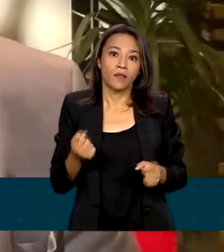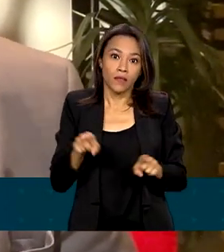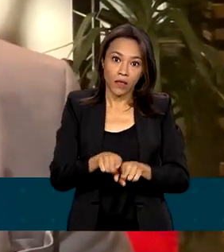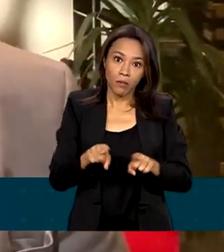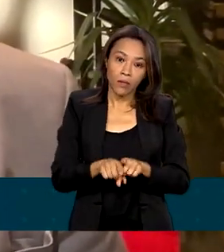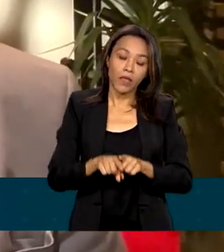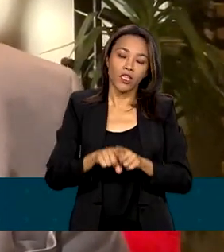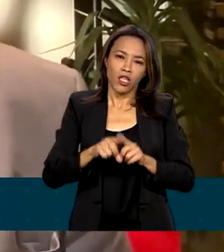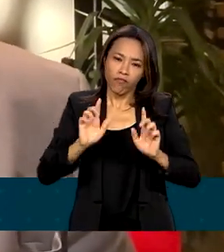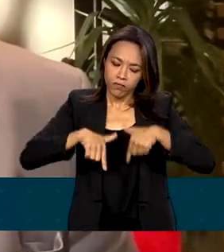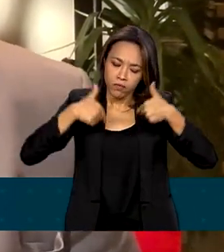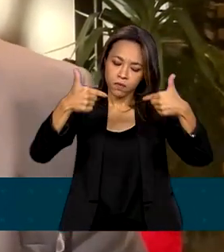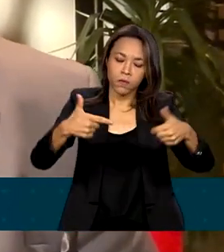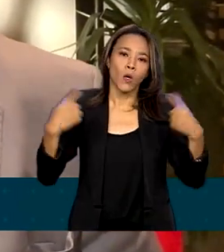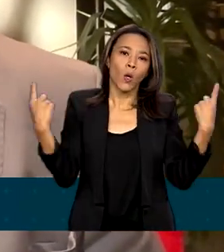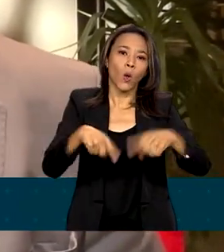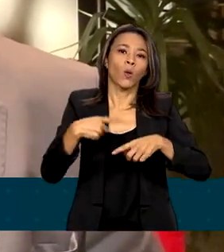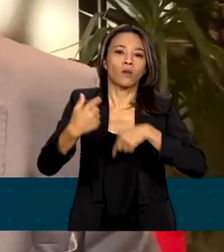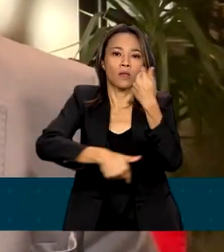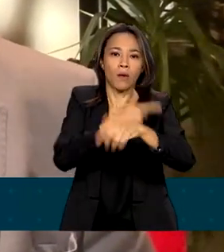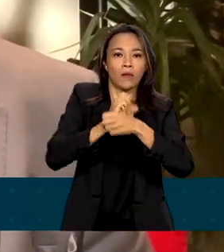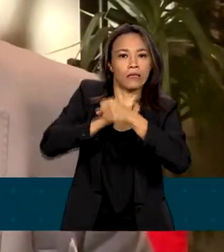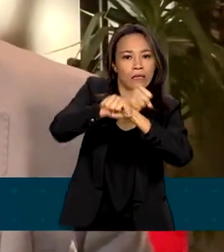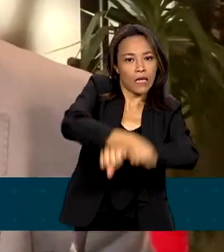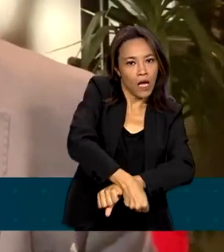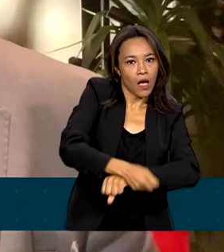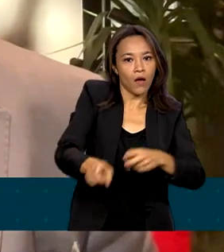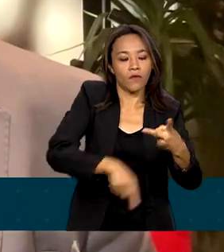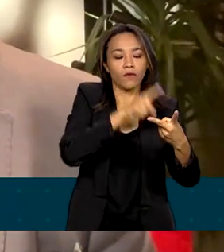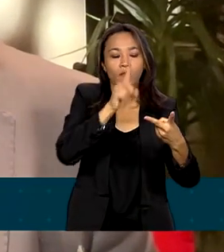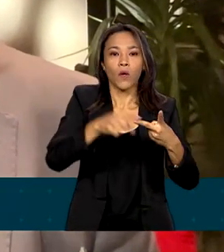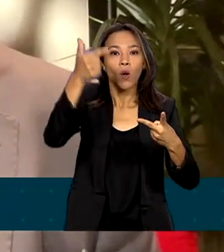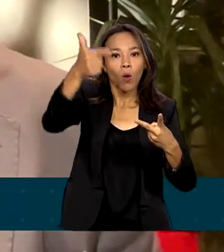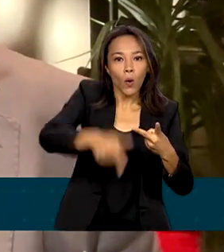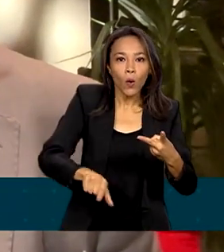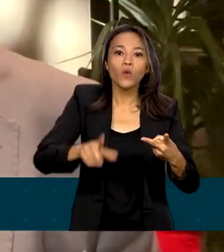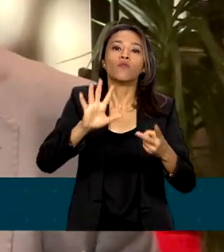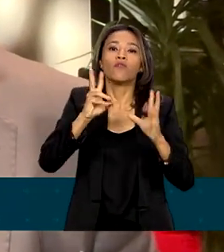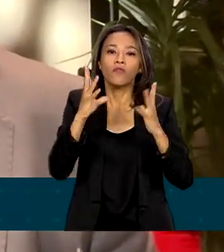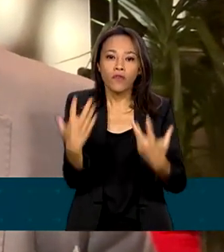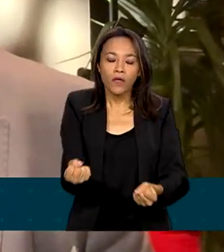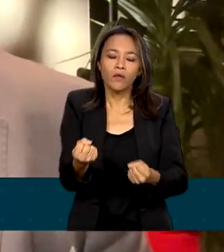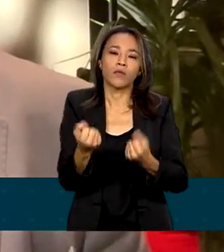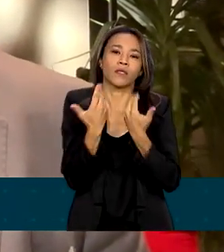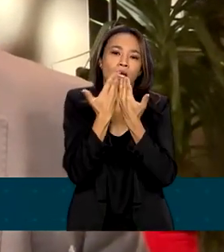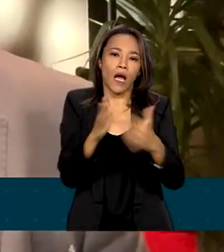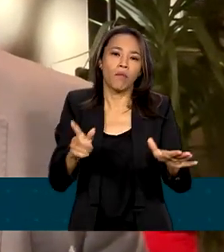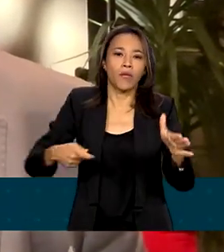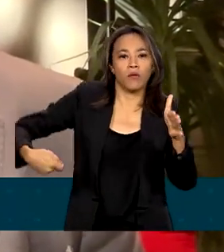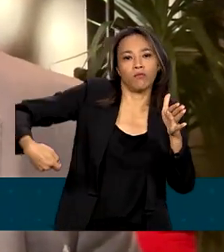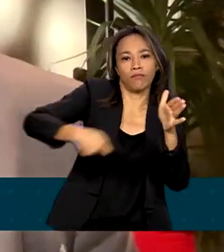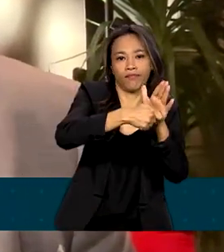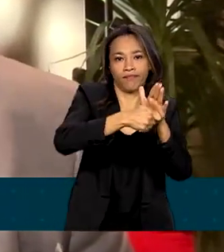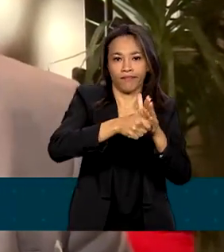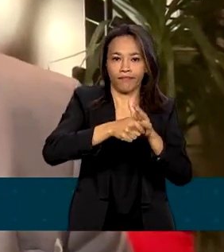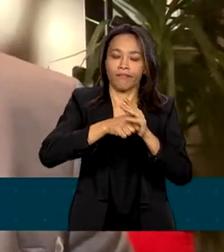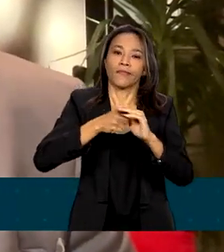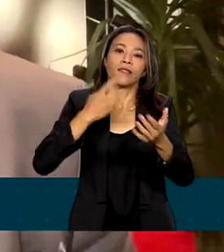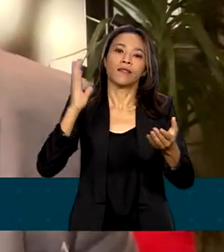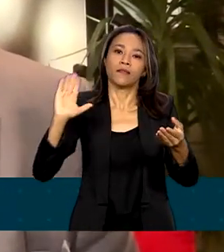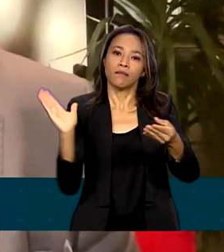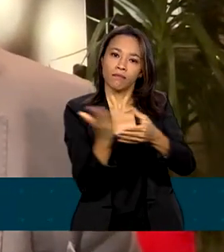Combate ao Trabalho Escravo do Ministério, a instauração de procedimento administrativo, a fim de que nós possamos